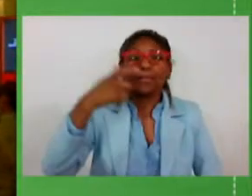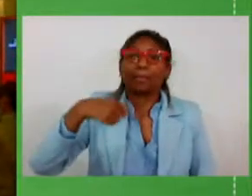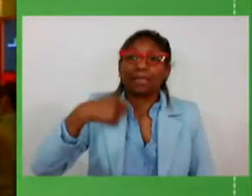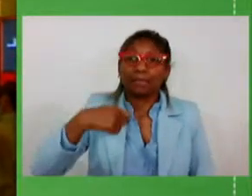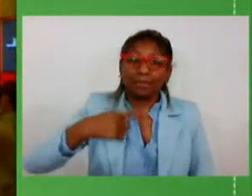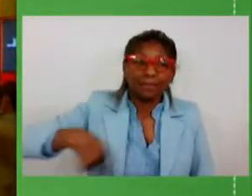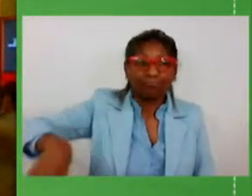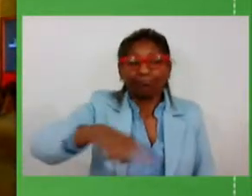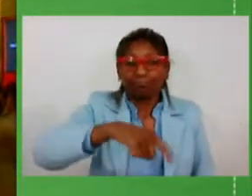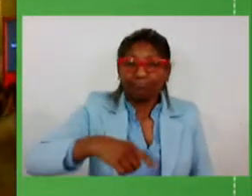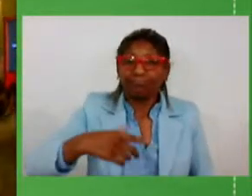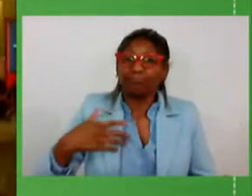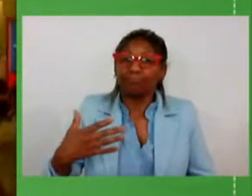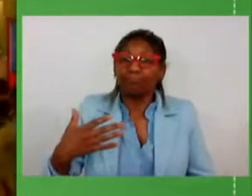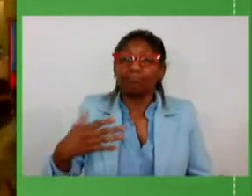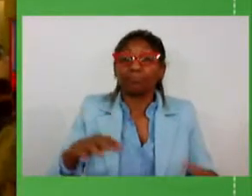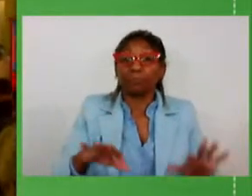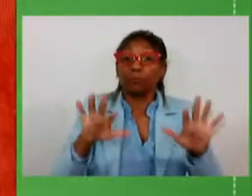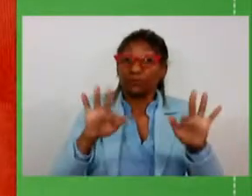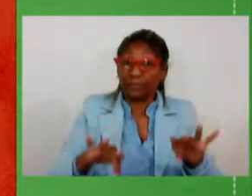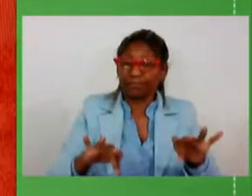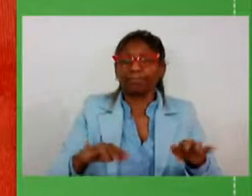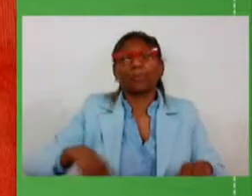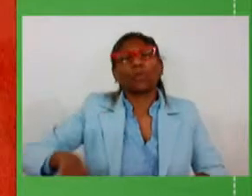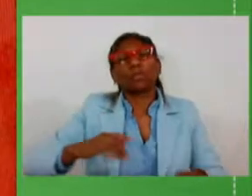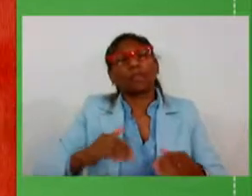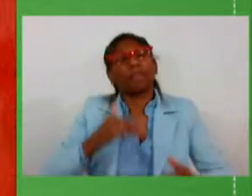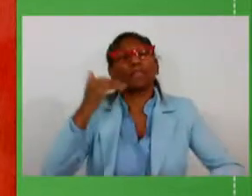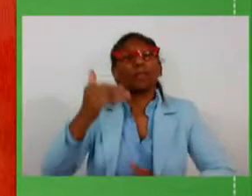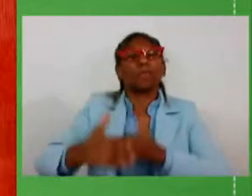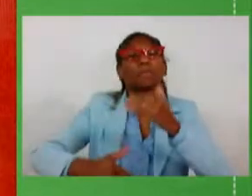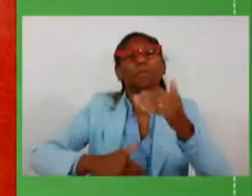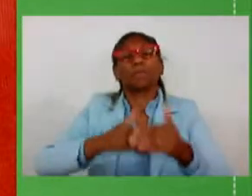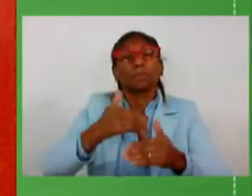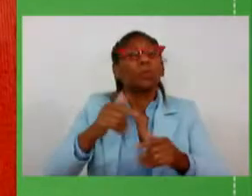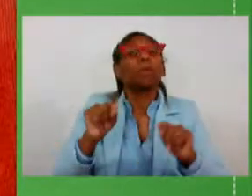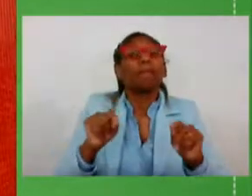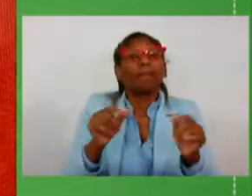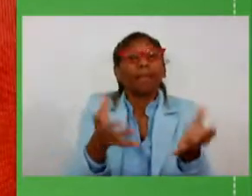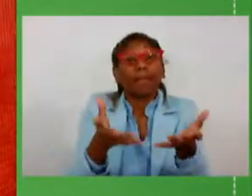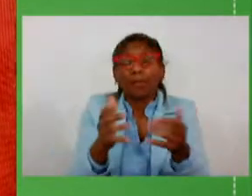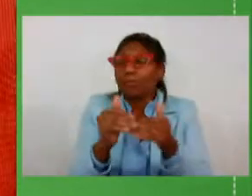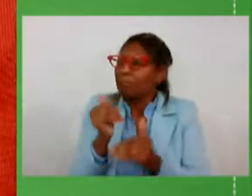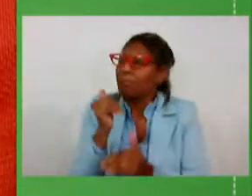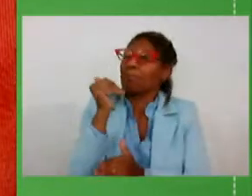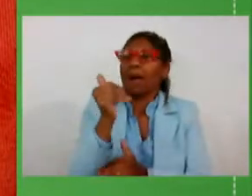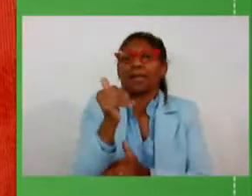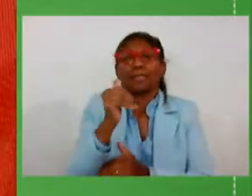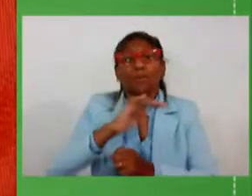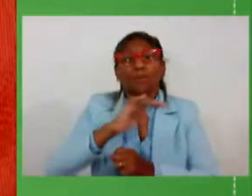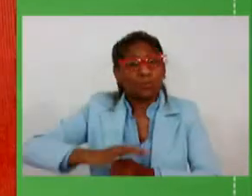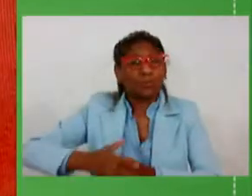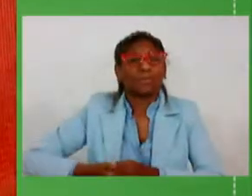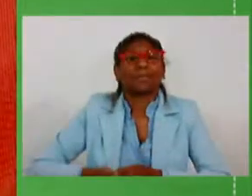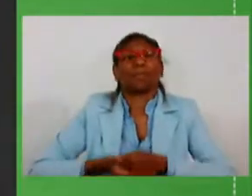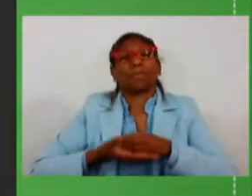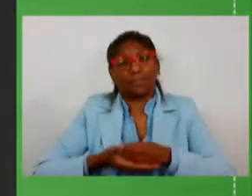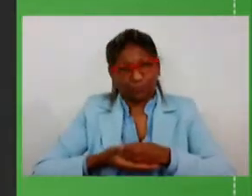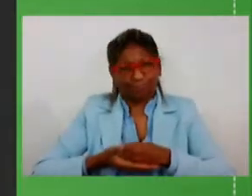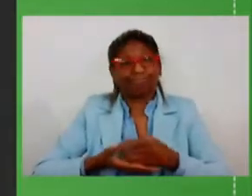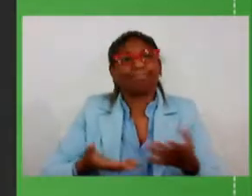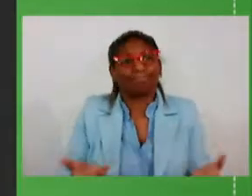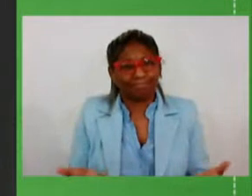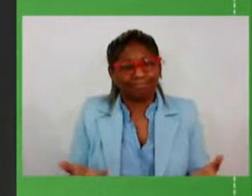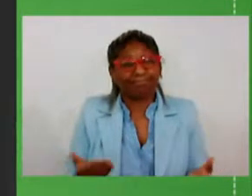e por fim né todo este avanço que nós desejamos nós queremos avançar com sustentabilidade então virá também pela